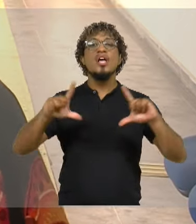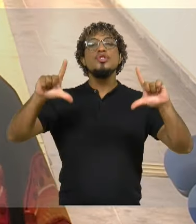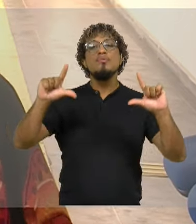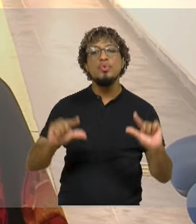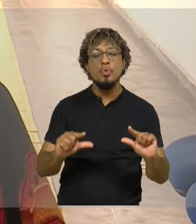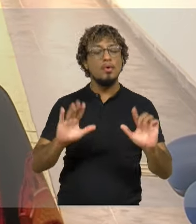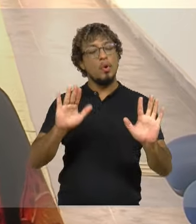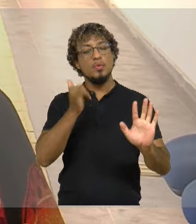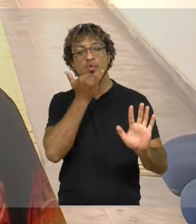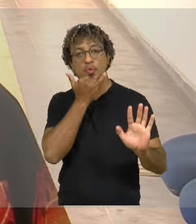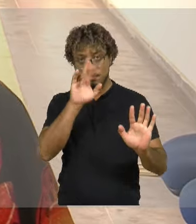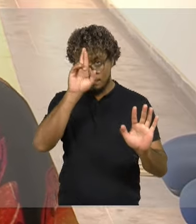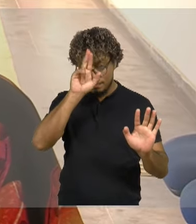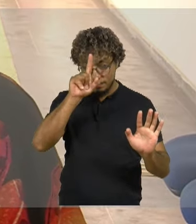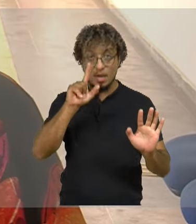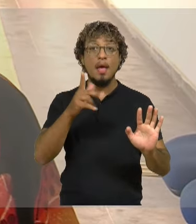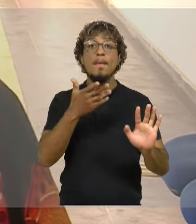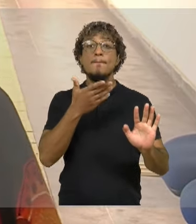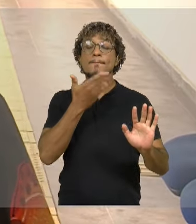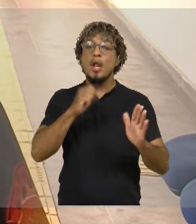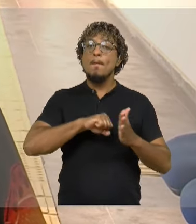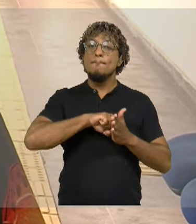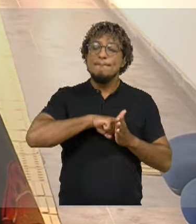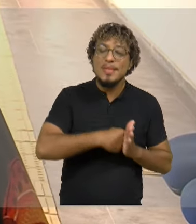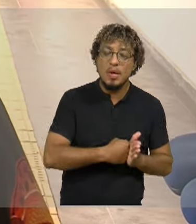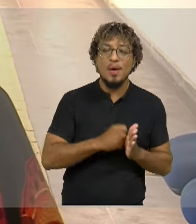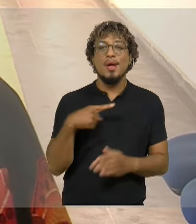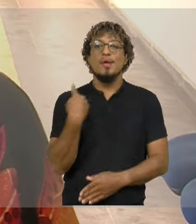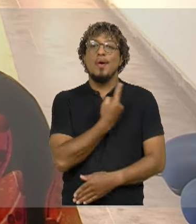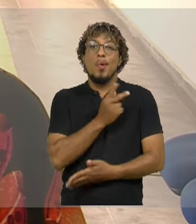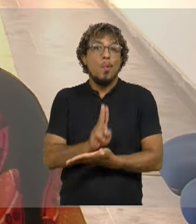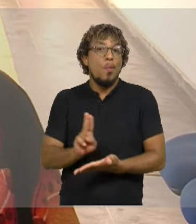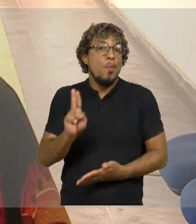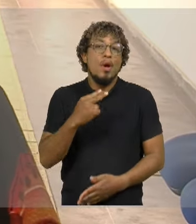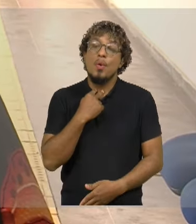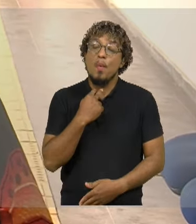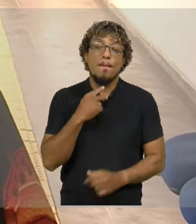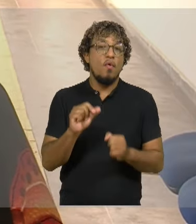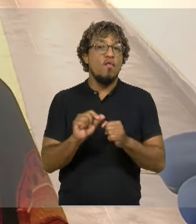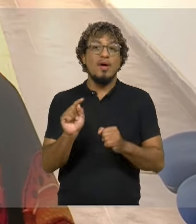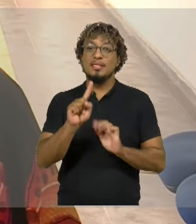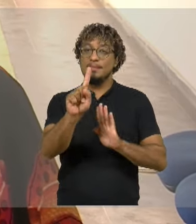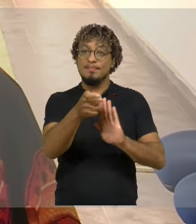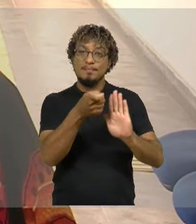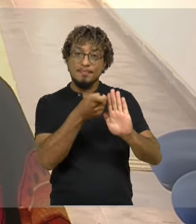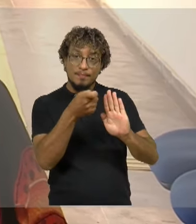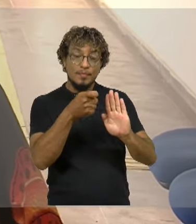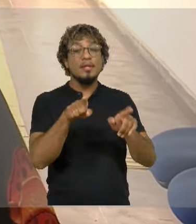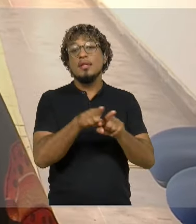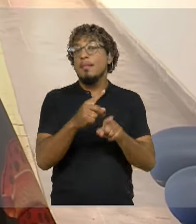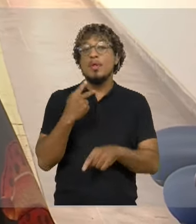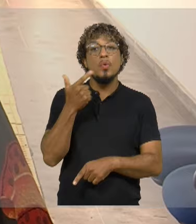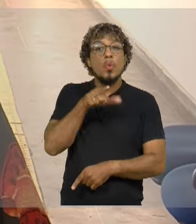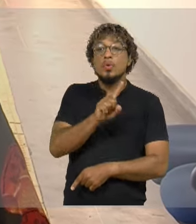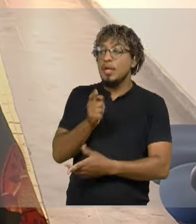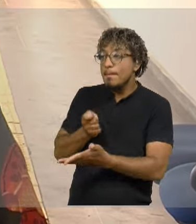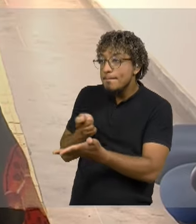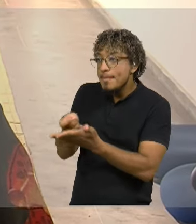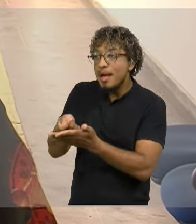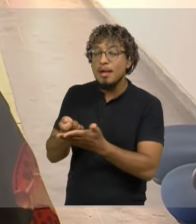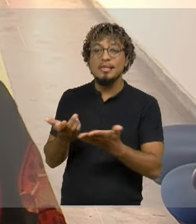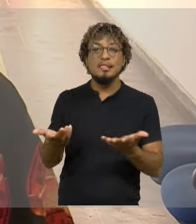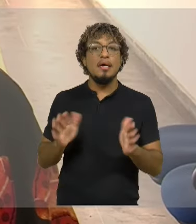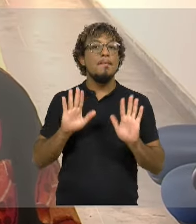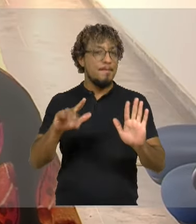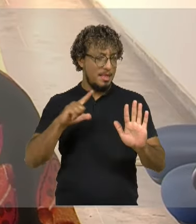recursos, a universidade não vai poder fazer nenhum empenho e consequentemente pagamentos, mas nós temos todo